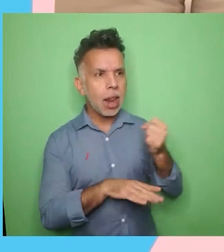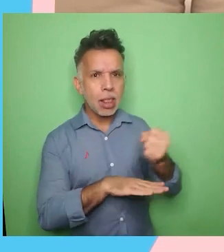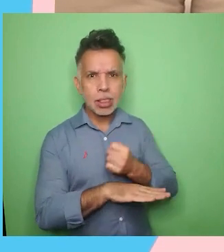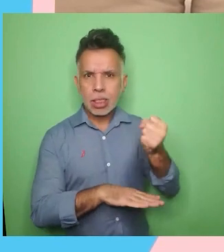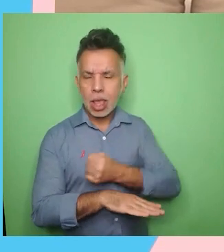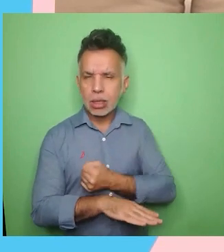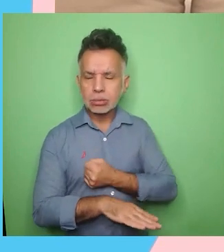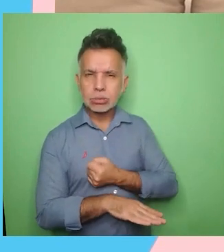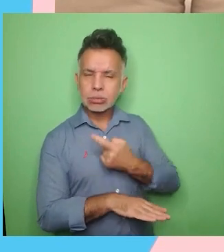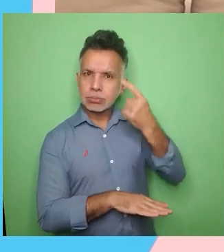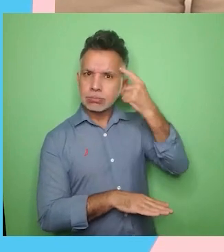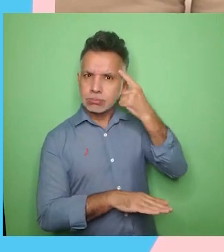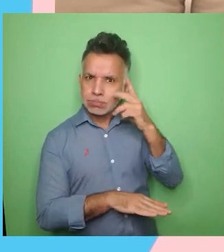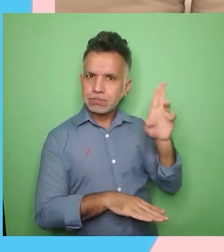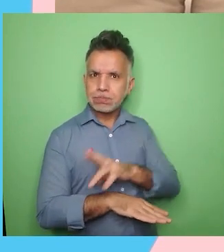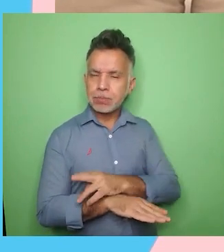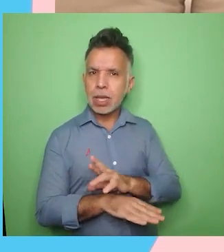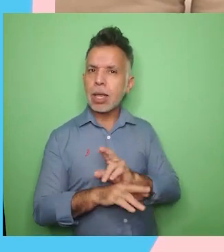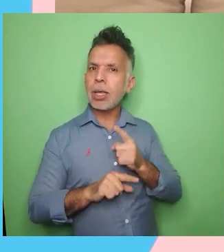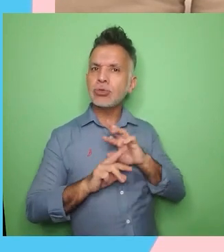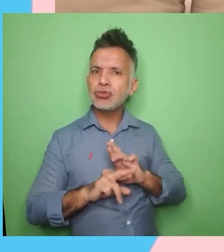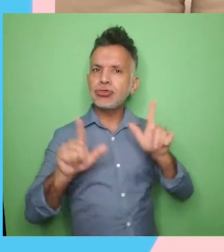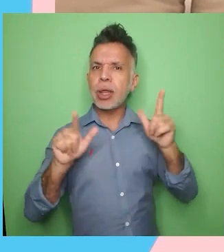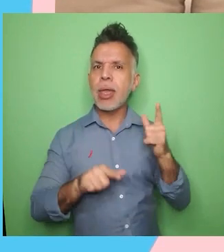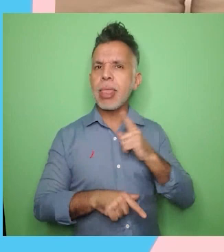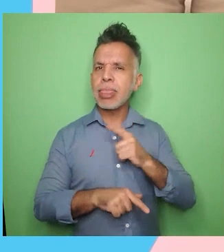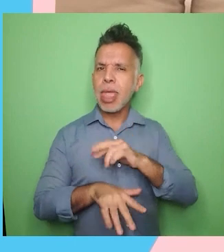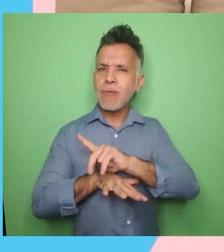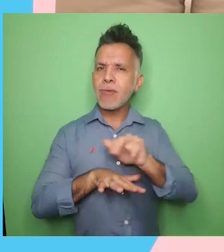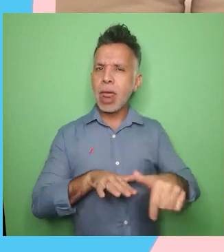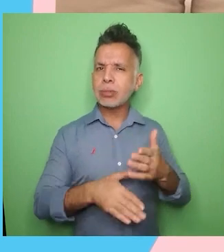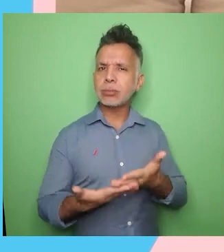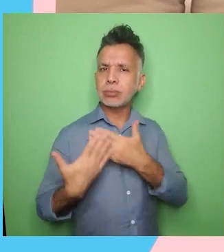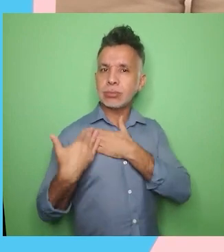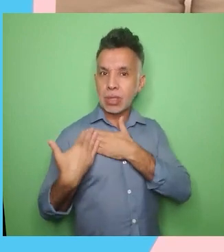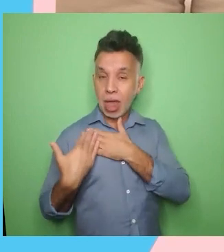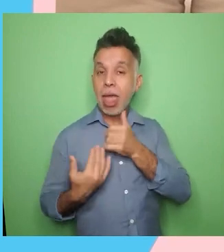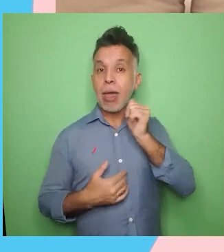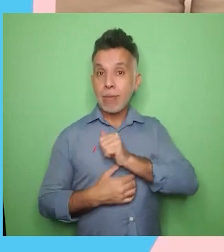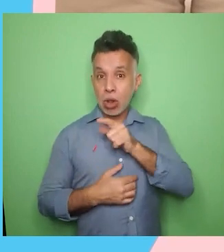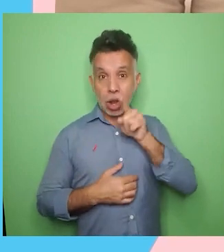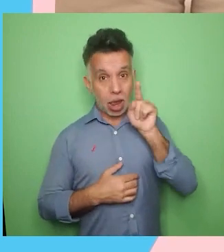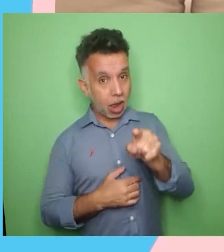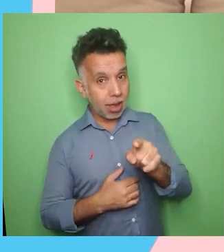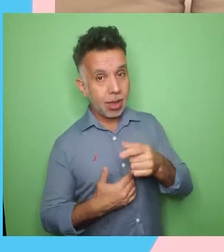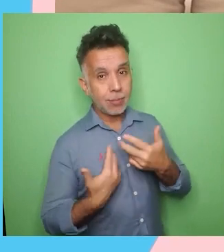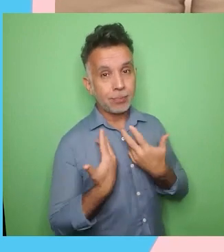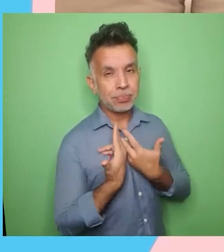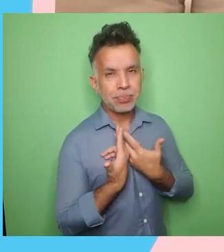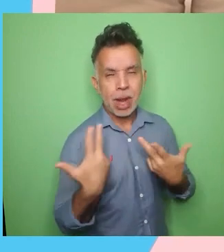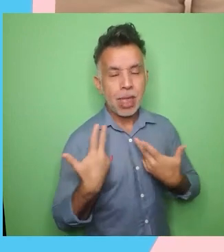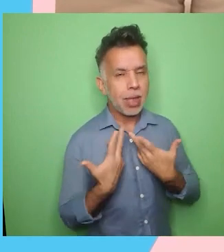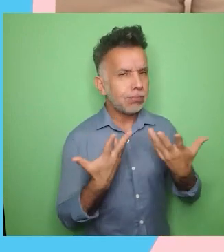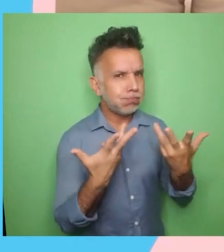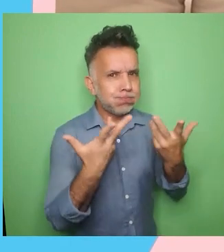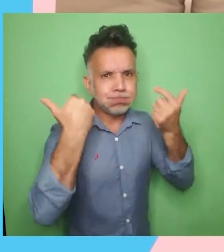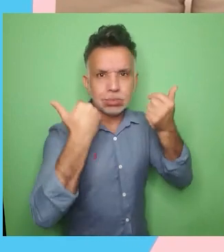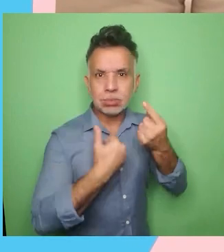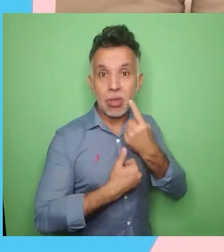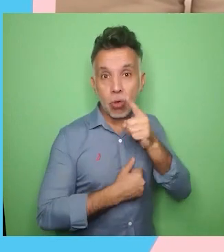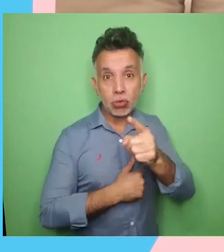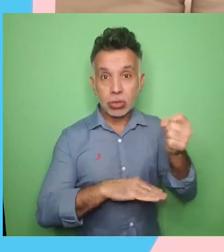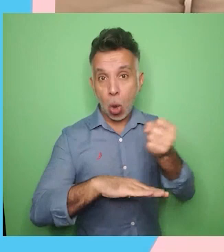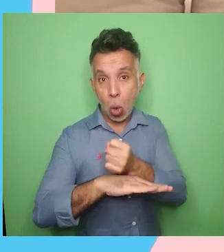papéis. A mulher é algo extraordinário quando você coloca num desafio. Tragam mais mulheres para as suas